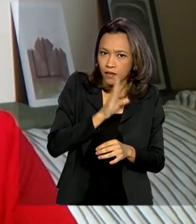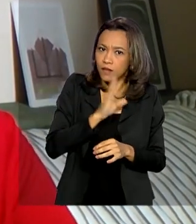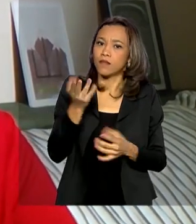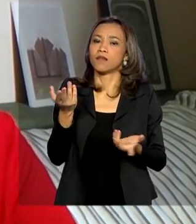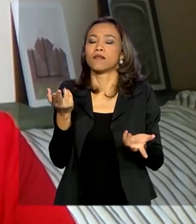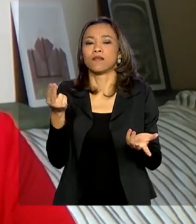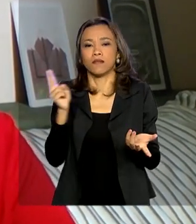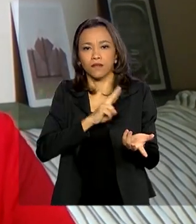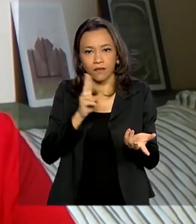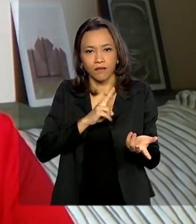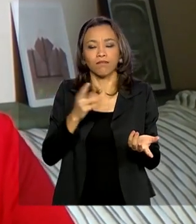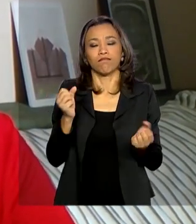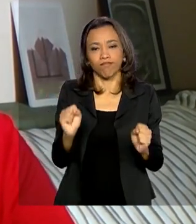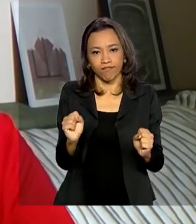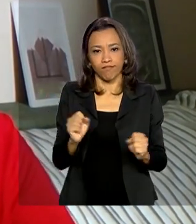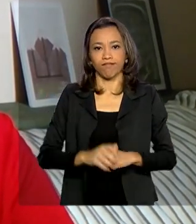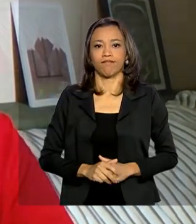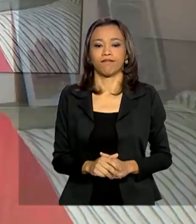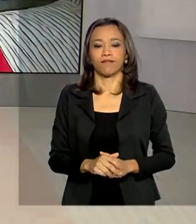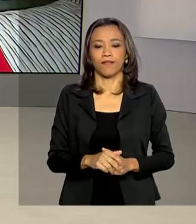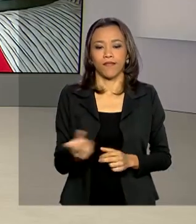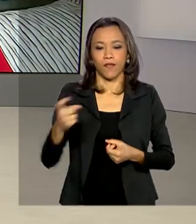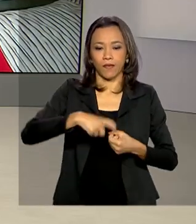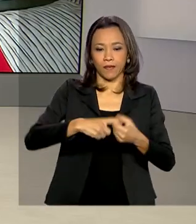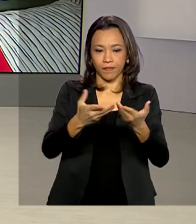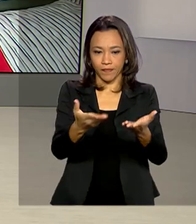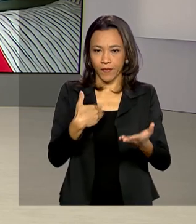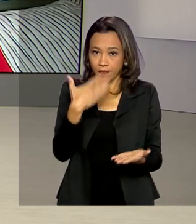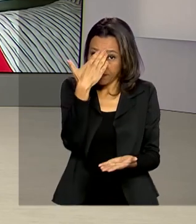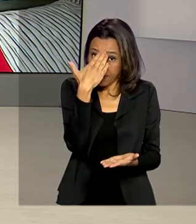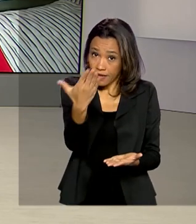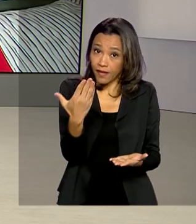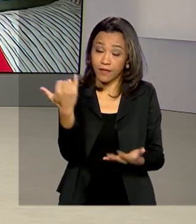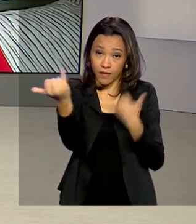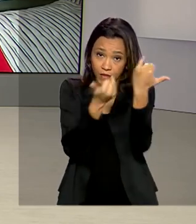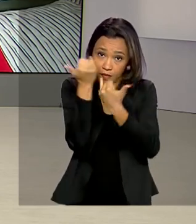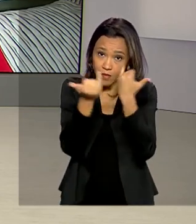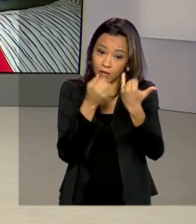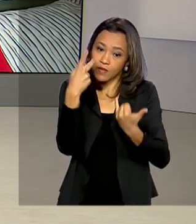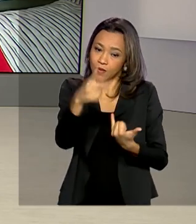emergências. Voltamos com você, Renata. Obrigada pelas informações. Priscila, direto de São Paulo.